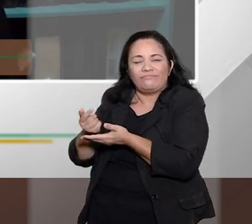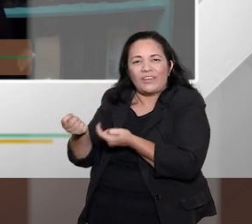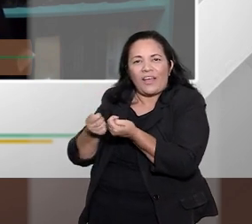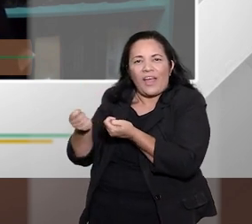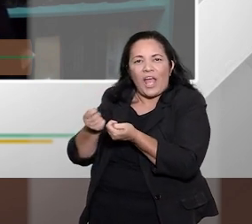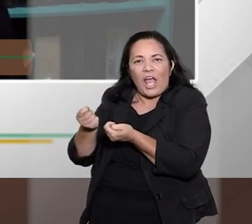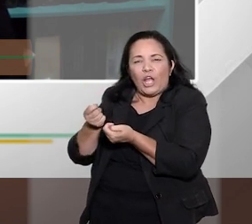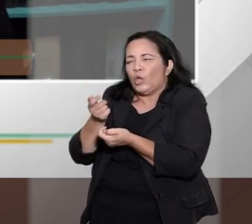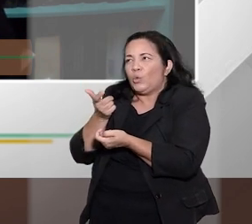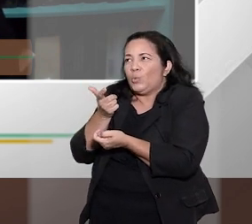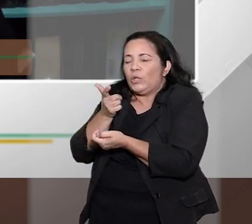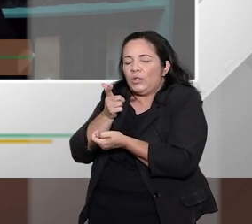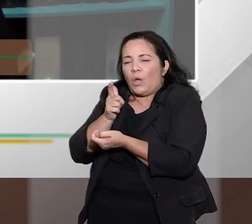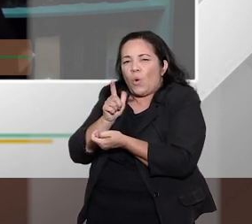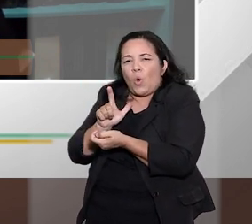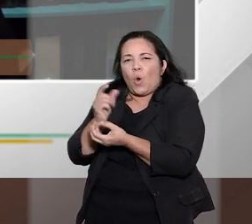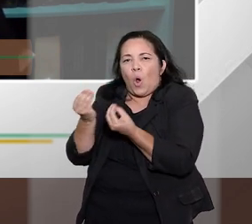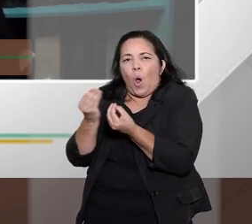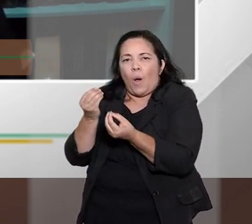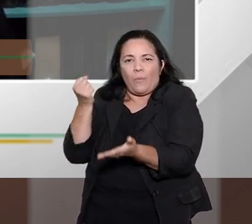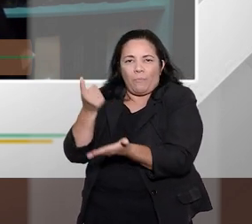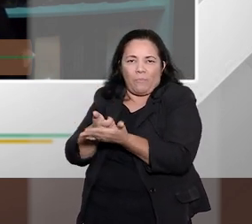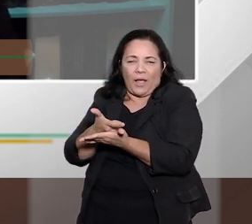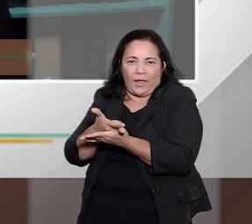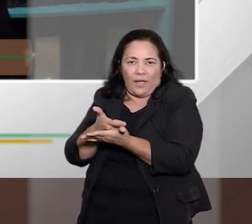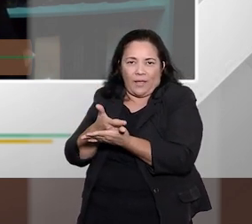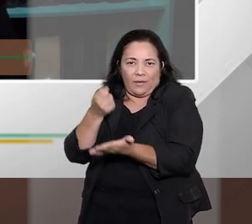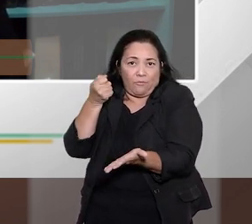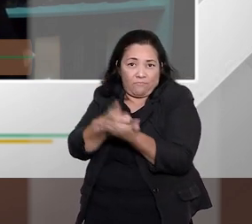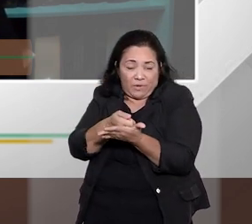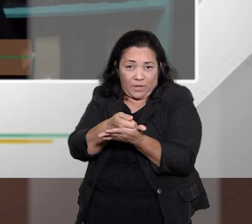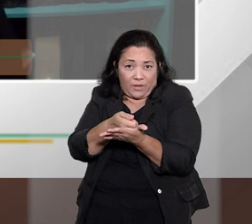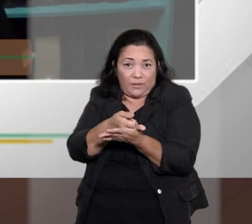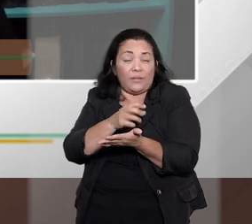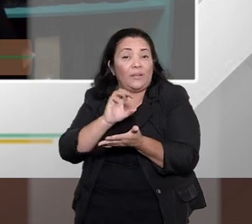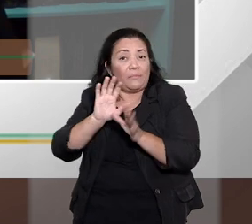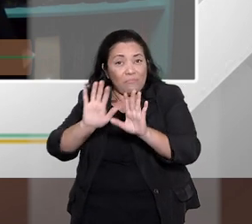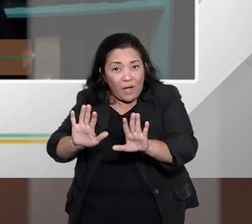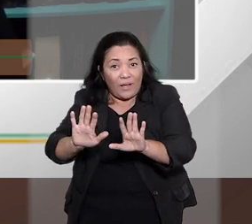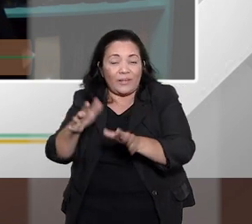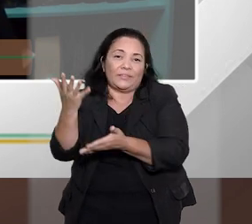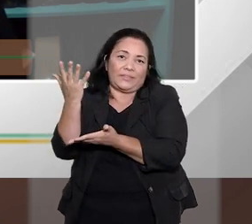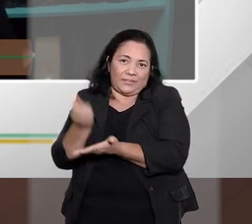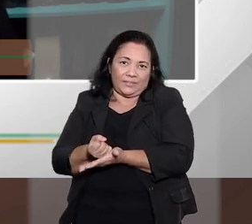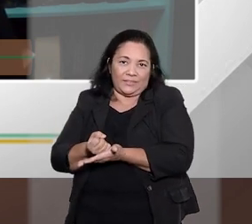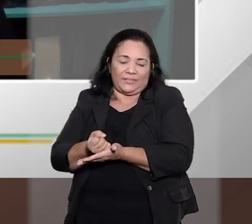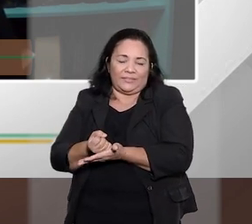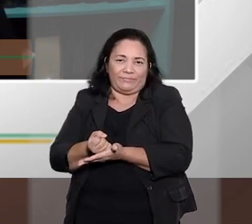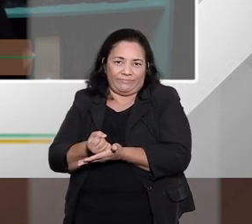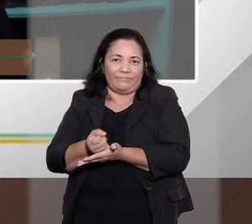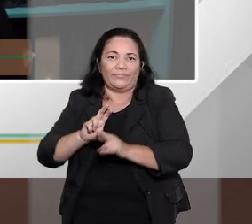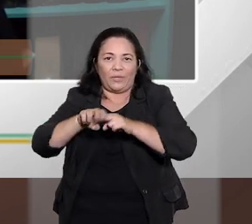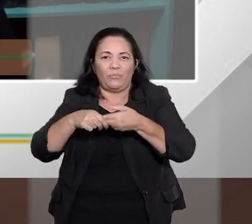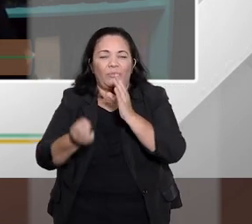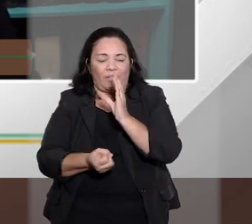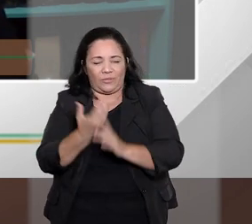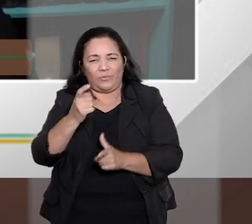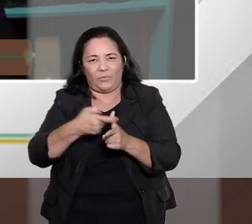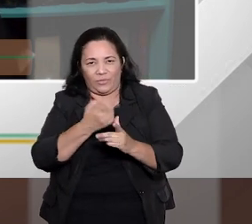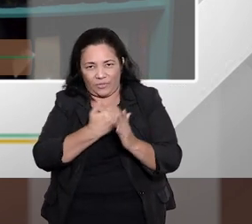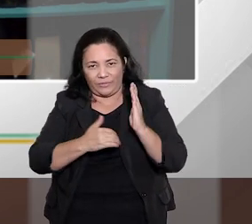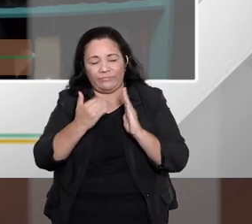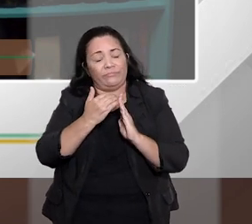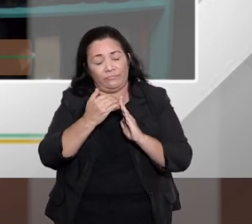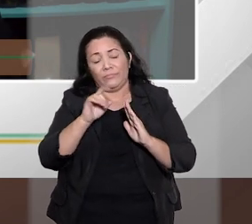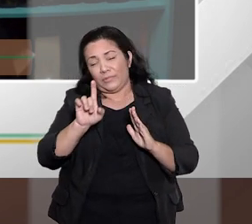tem condições de pegar o crédito, ou sem uma informação adequada sobre este crédito. Então,